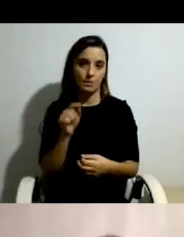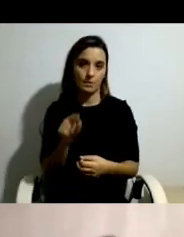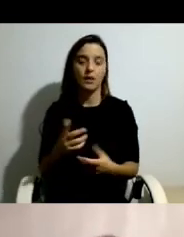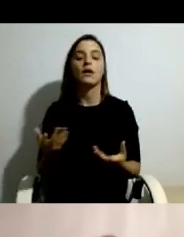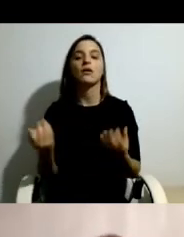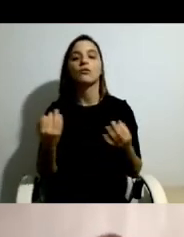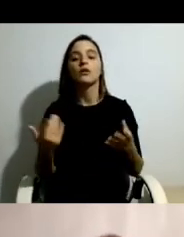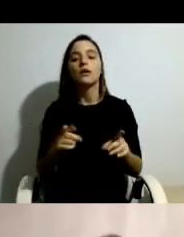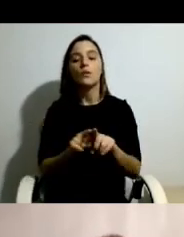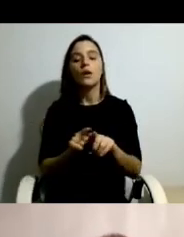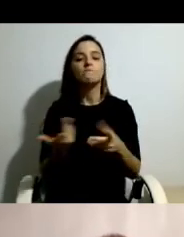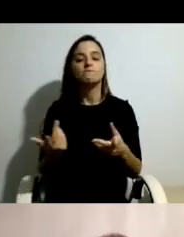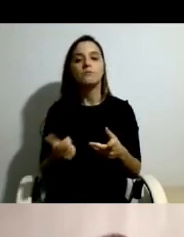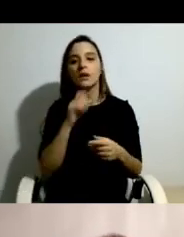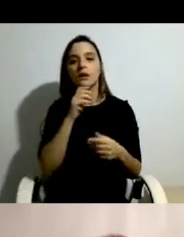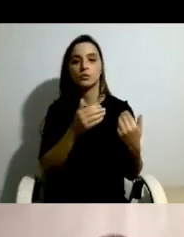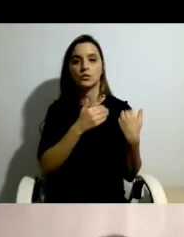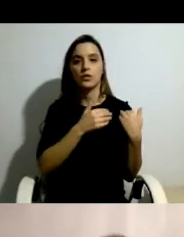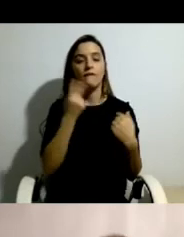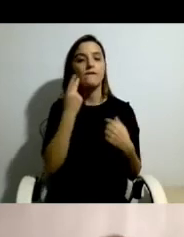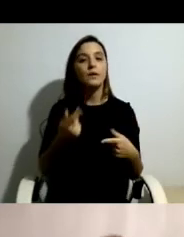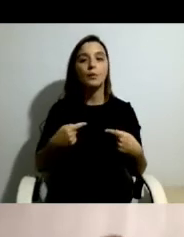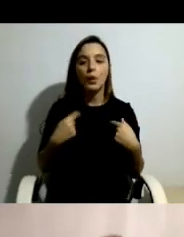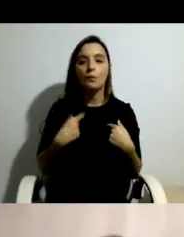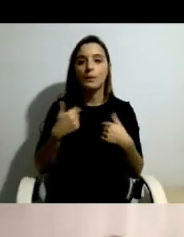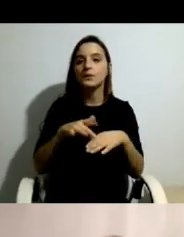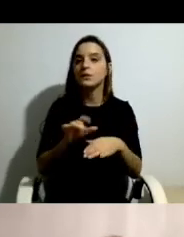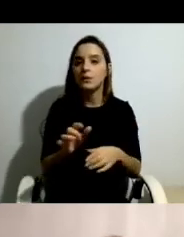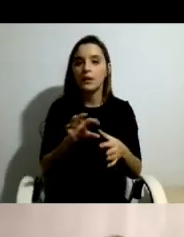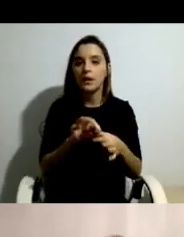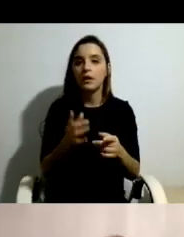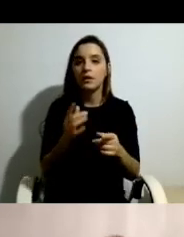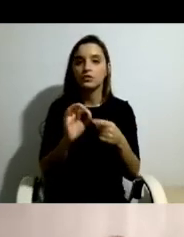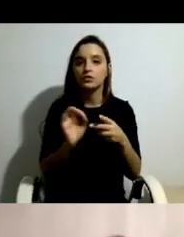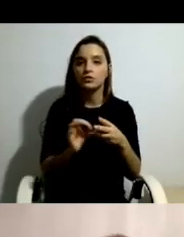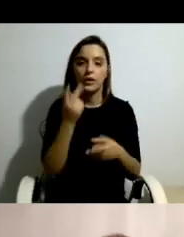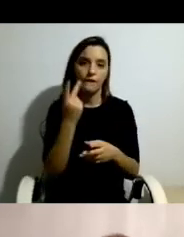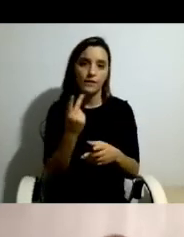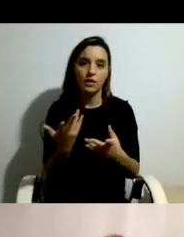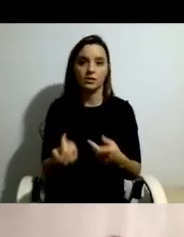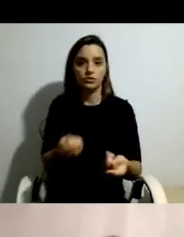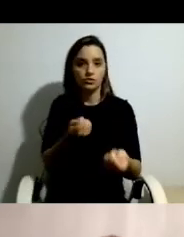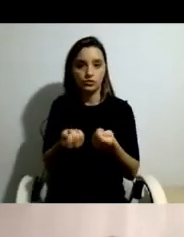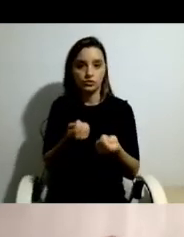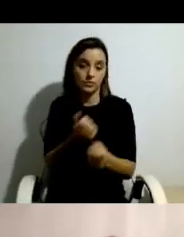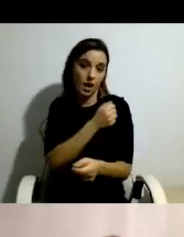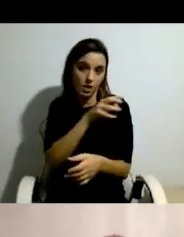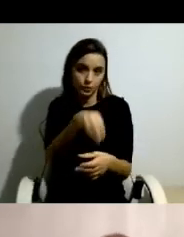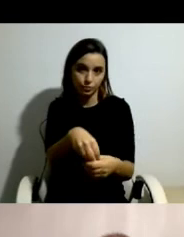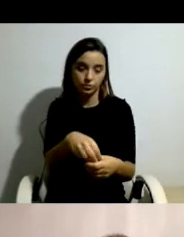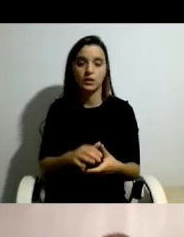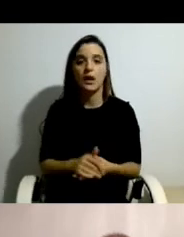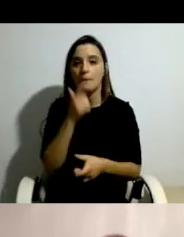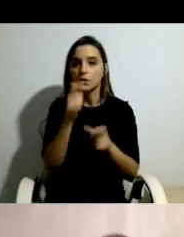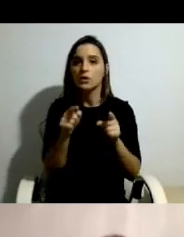próprias vidas, mas também sobre os aspectos da gestão da vida doméstica. Estas pessoas